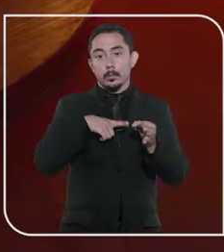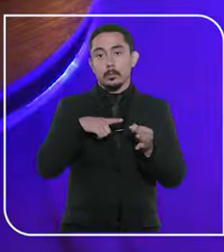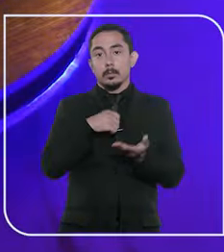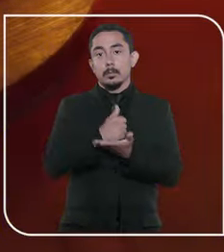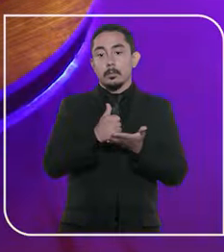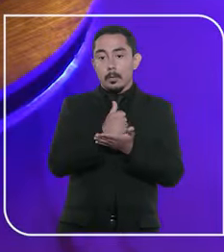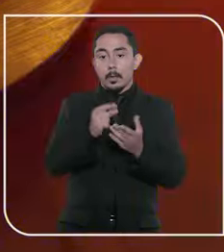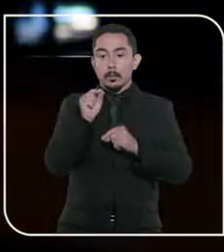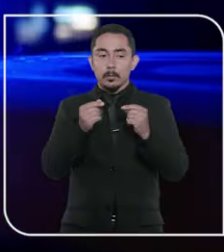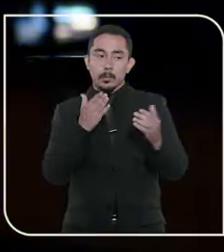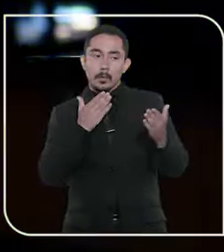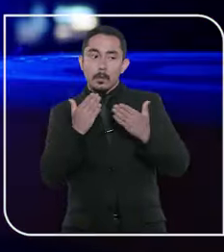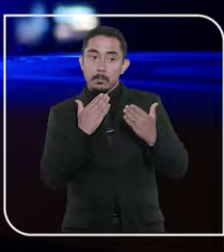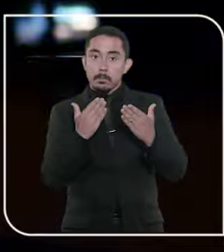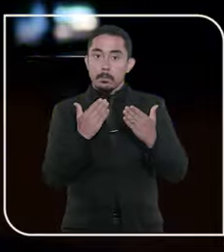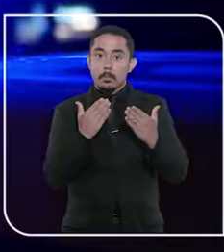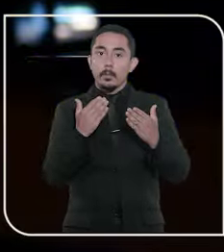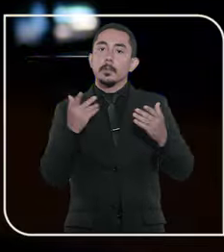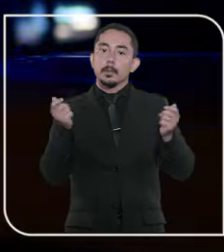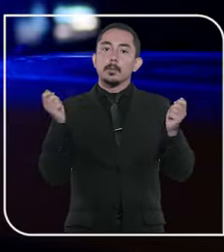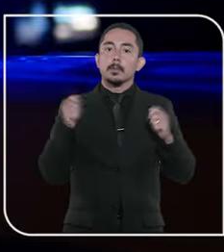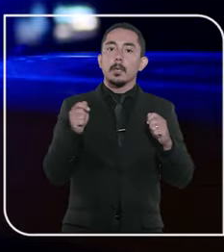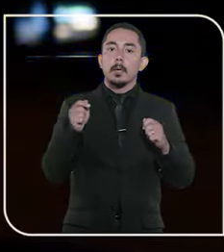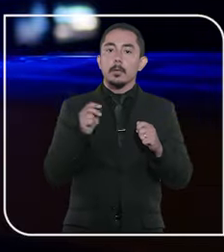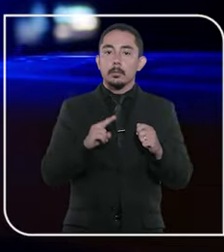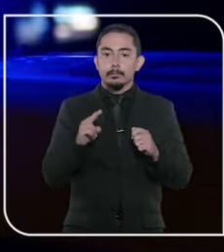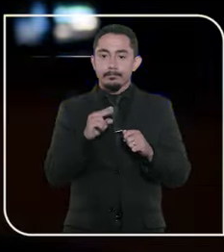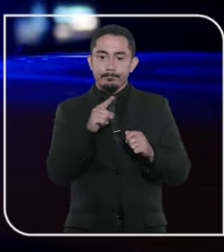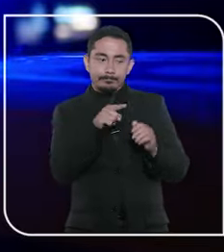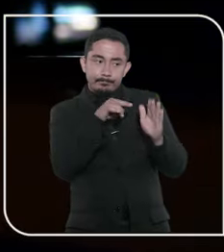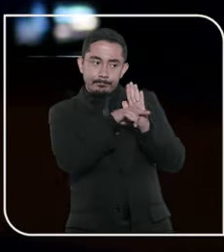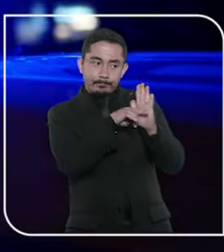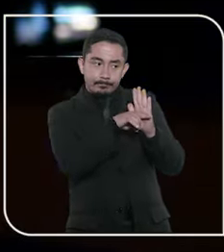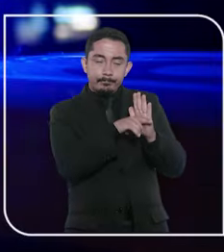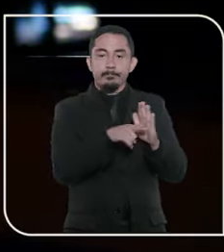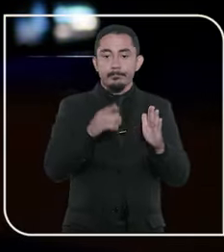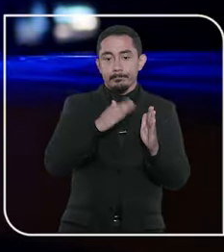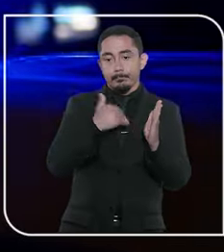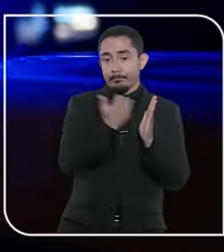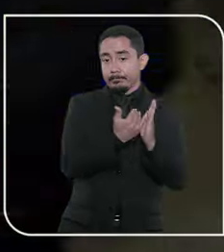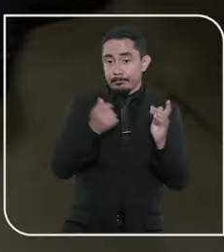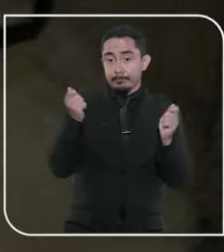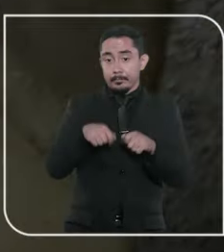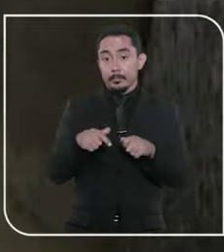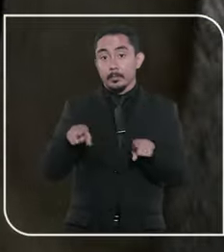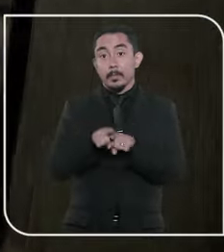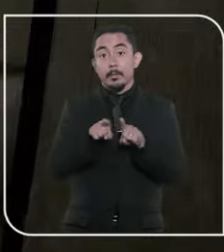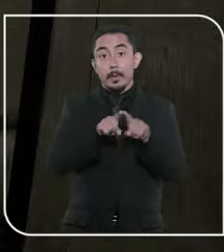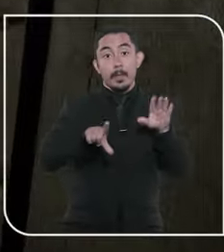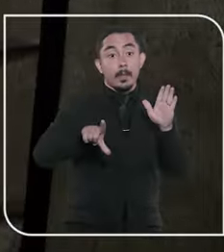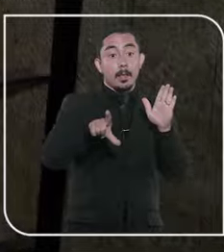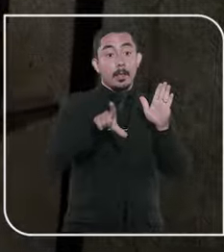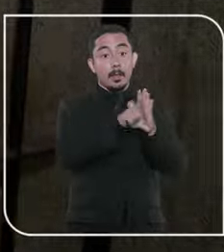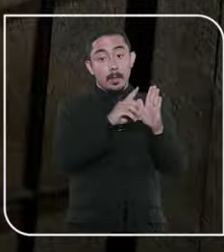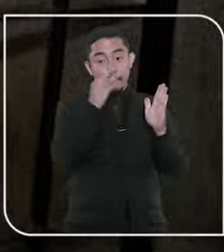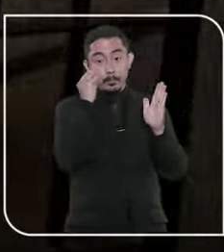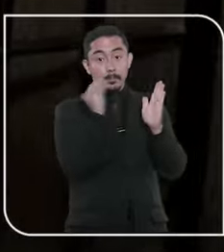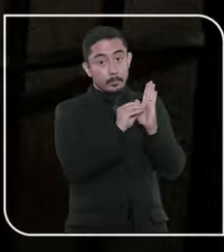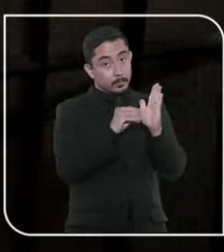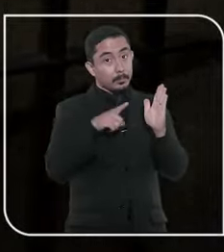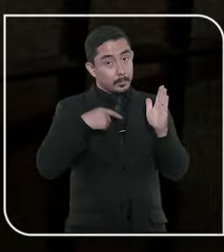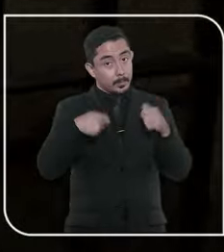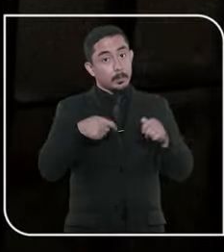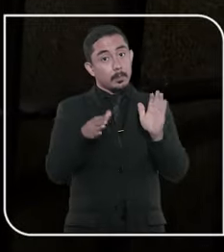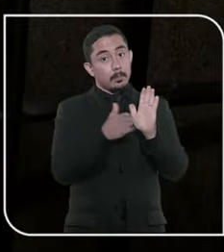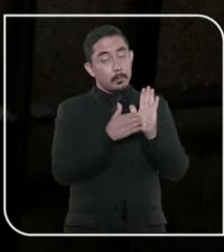processo em julgamento havia uma fundada suspeita capaz de validar a diligência e rechaçou a tese defensiva